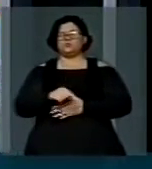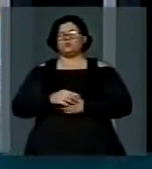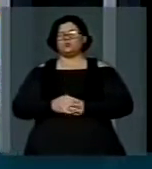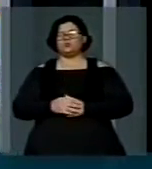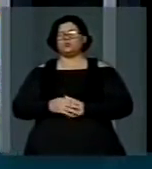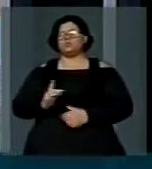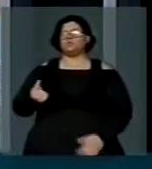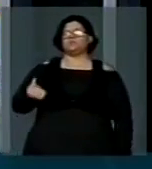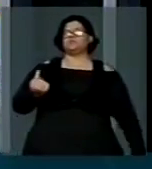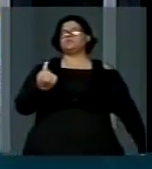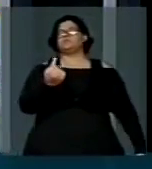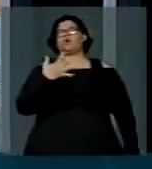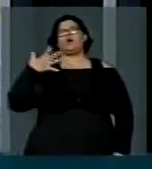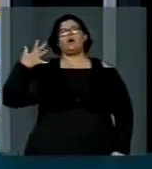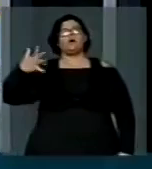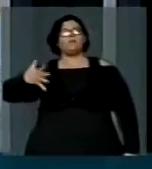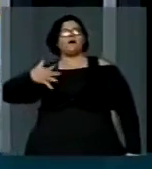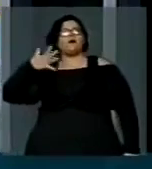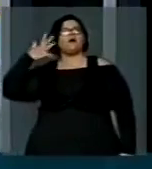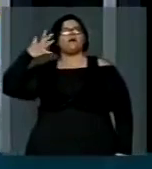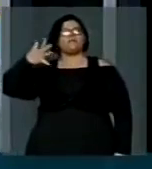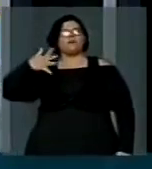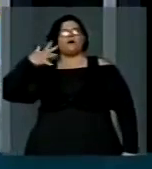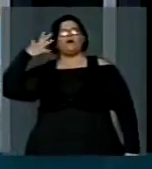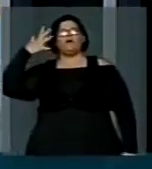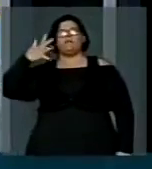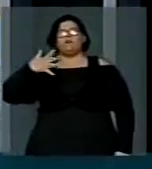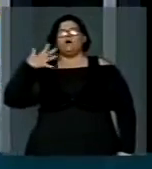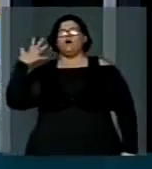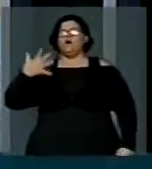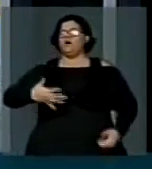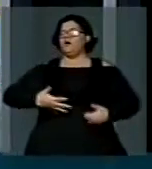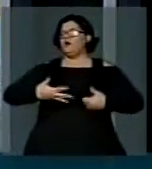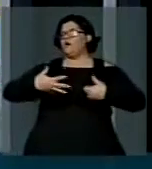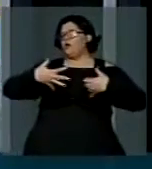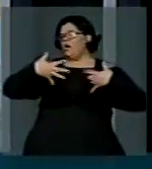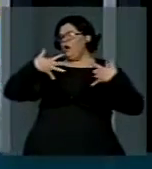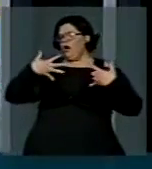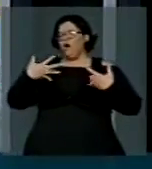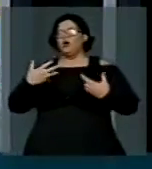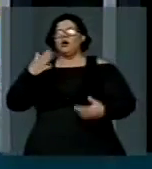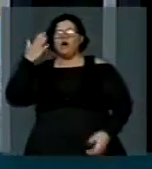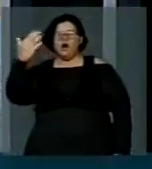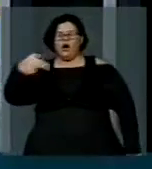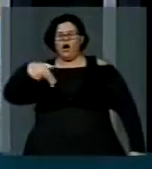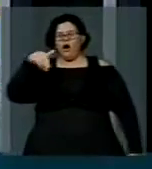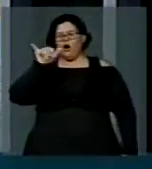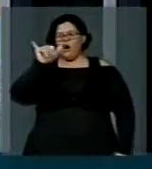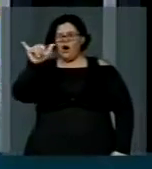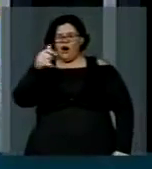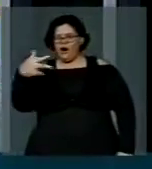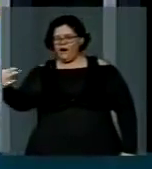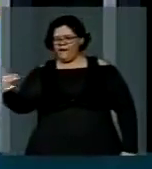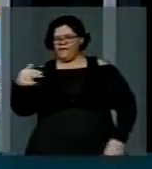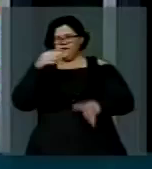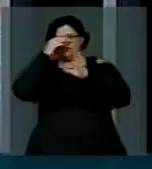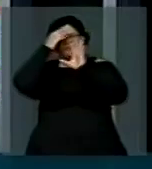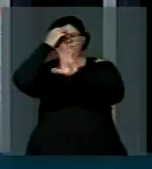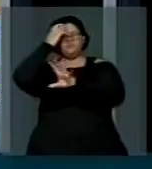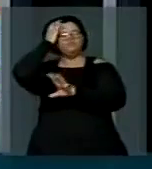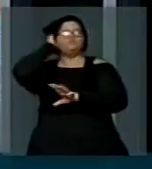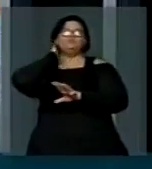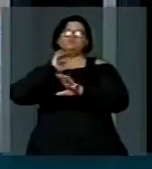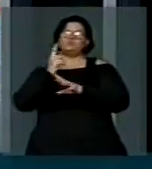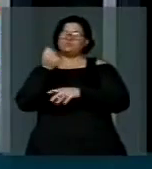vão gloriando das reservas cambiais em Nova Iorque. Eu não entendo. 375